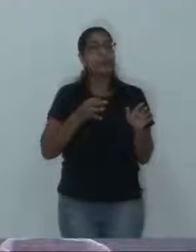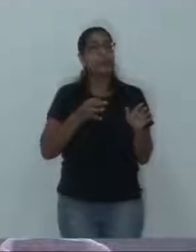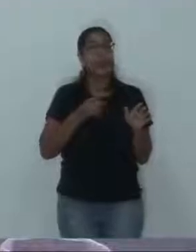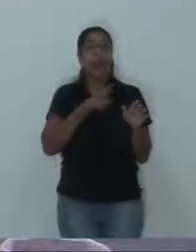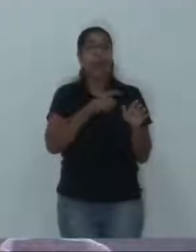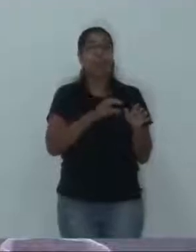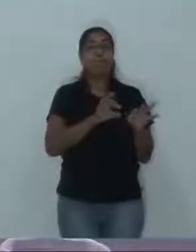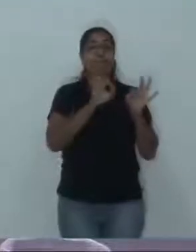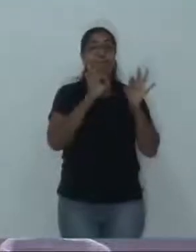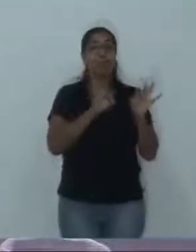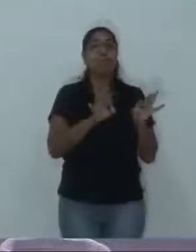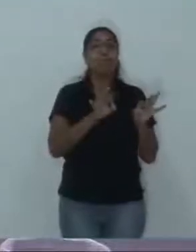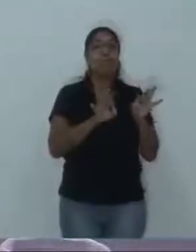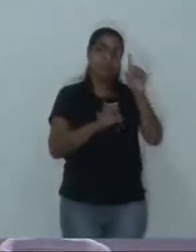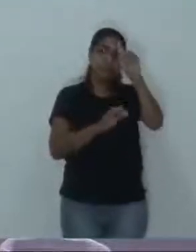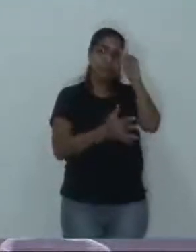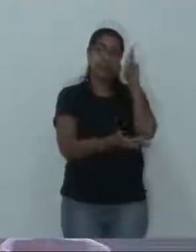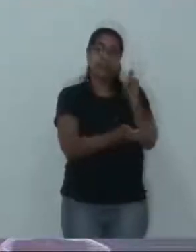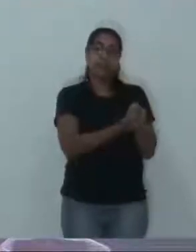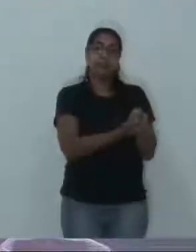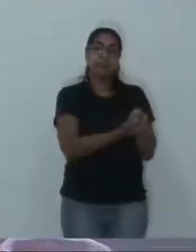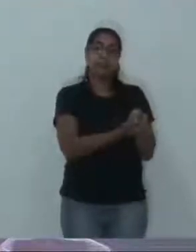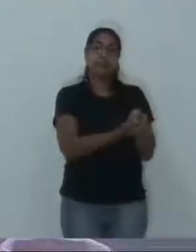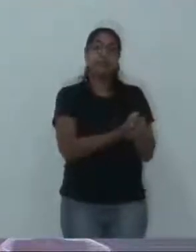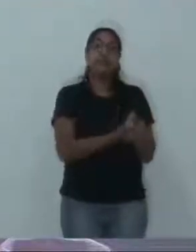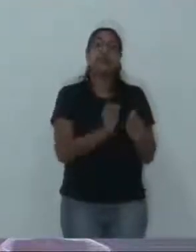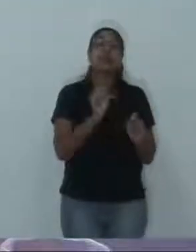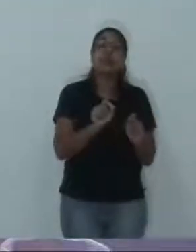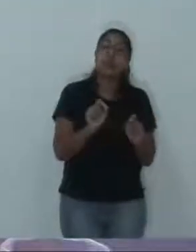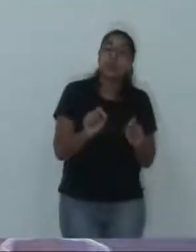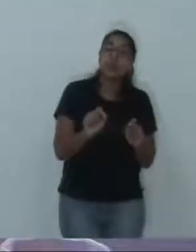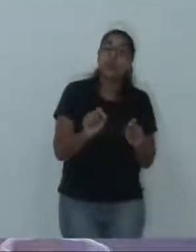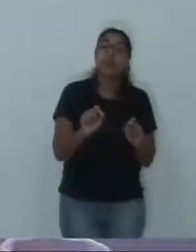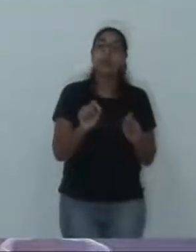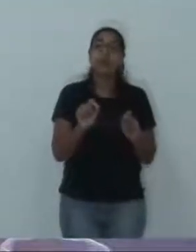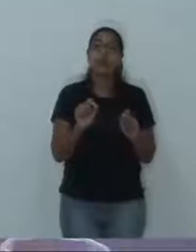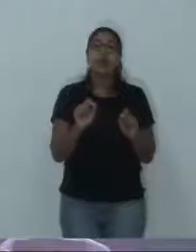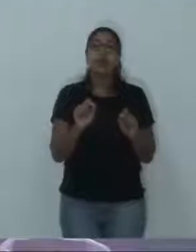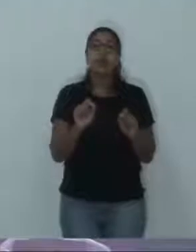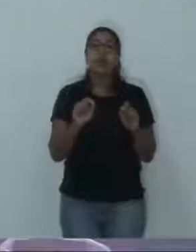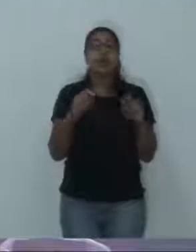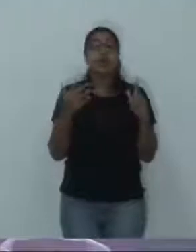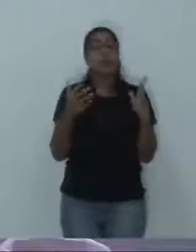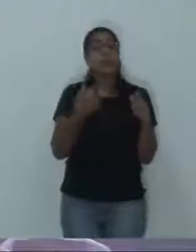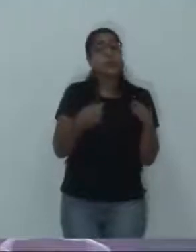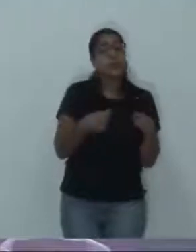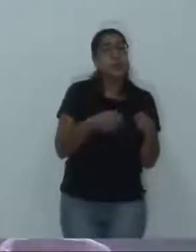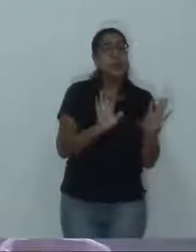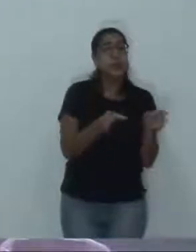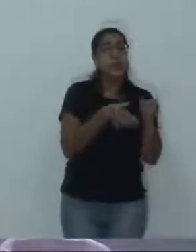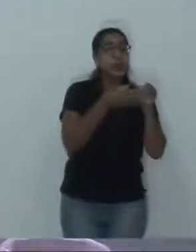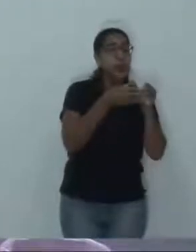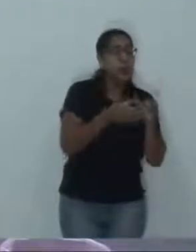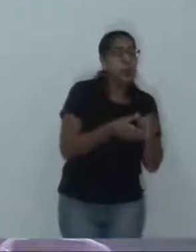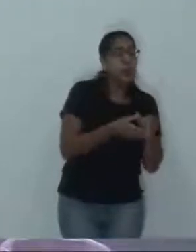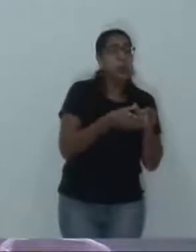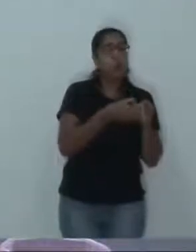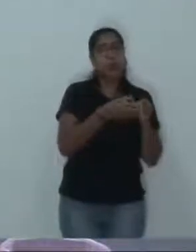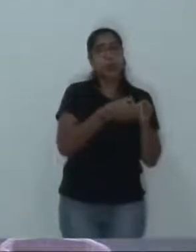Acertaram essa decisão de suspensão, de criar esse conselho, essa comissão, para